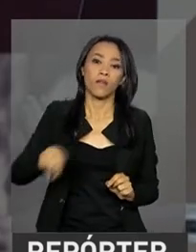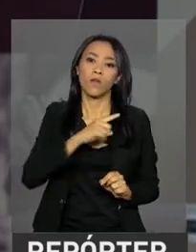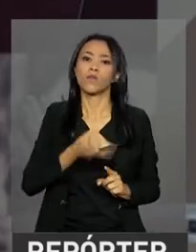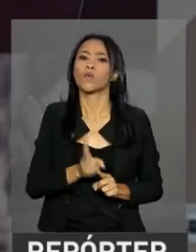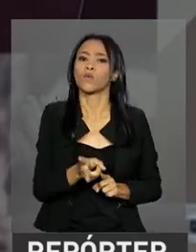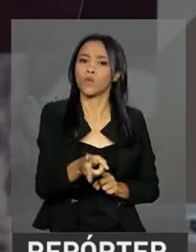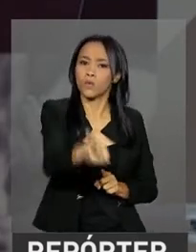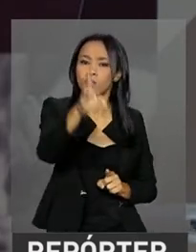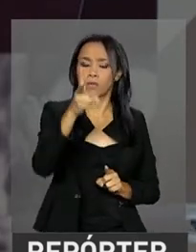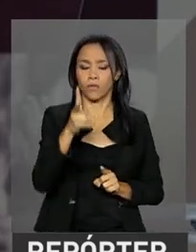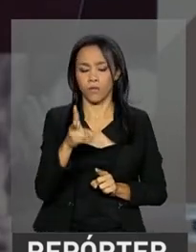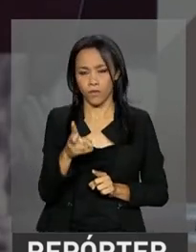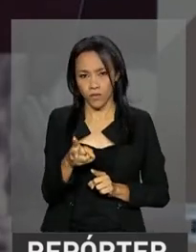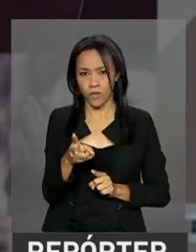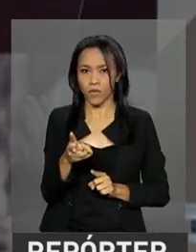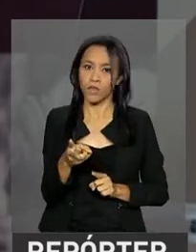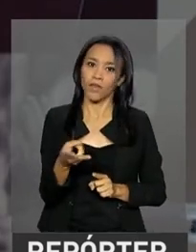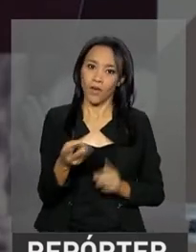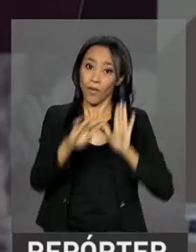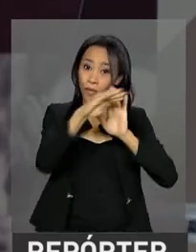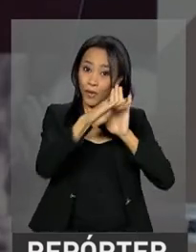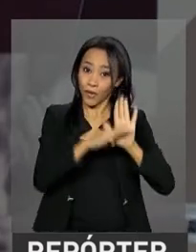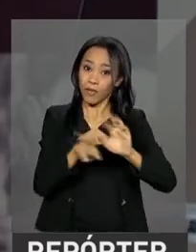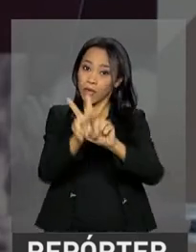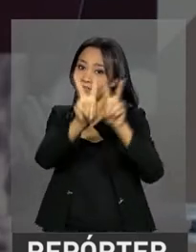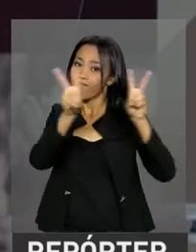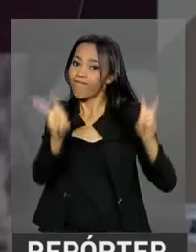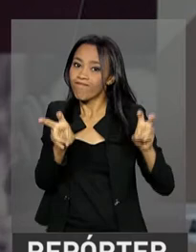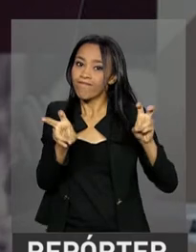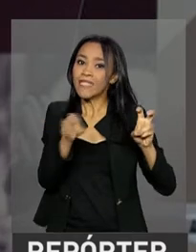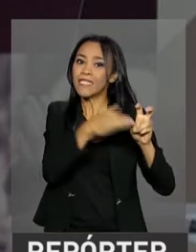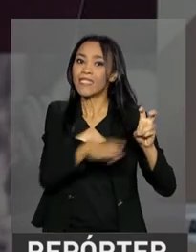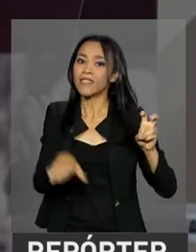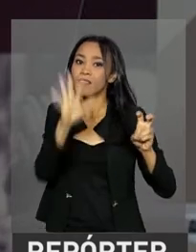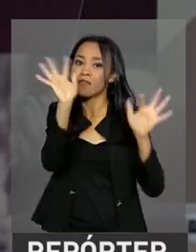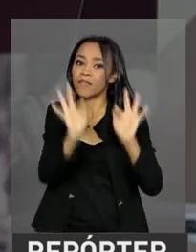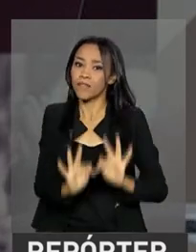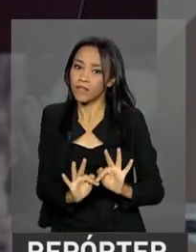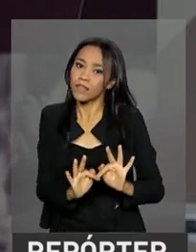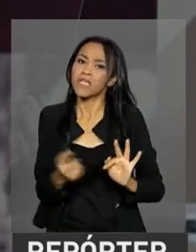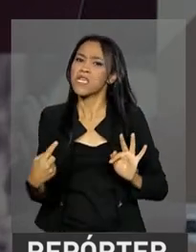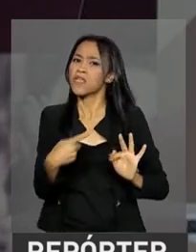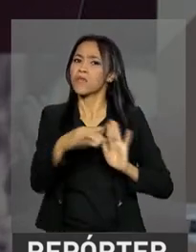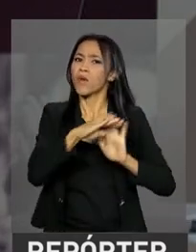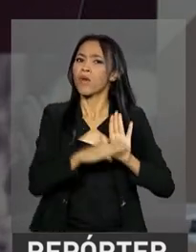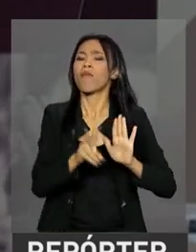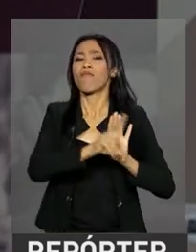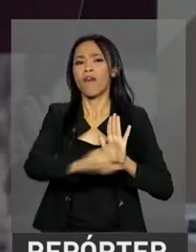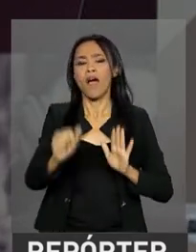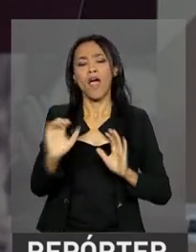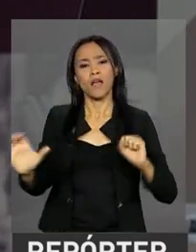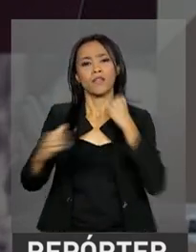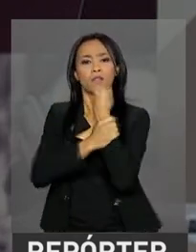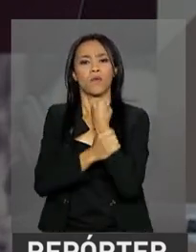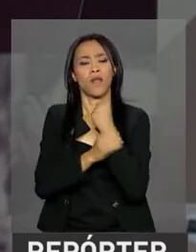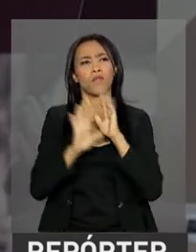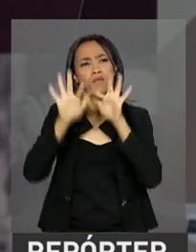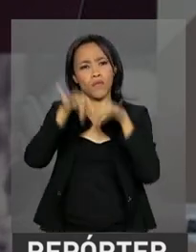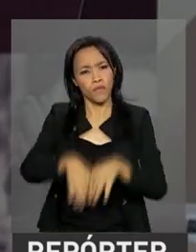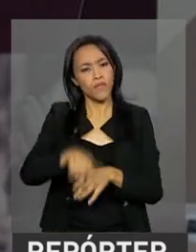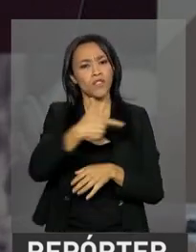agora a trilhar com o Criança Feliz, programa que assegurará ao final de 2018